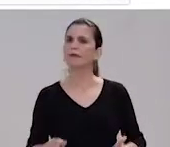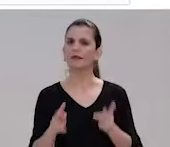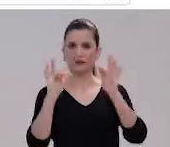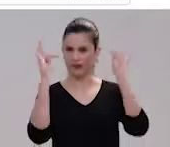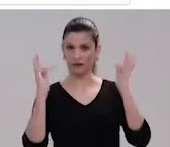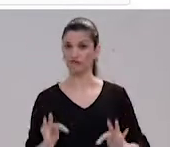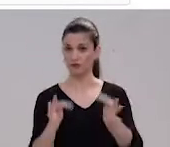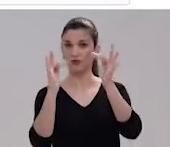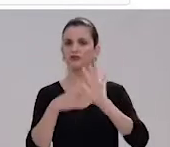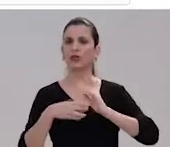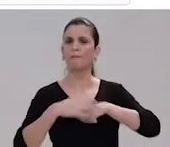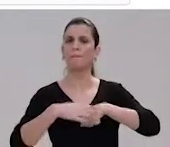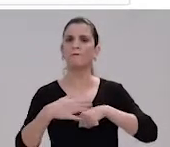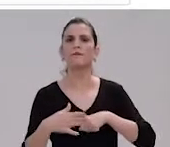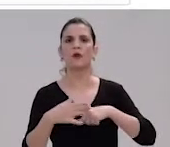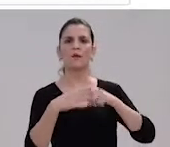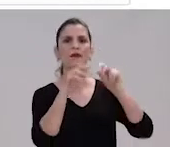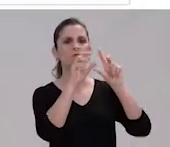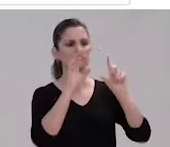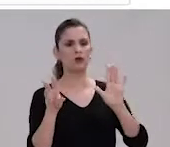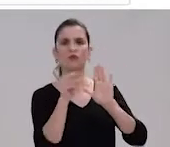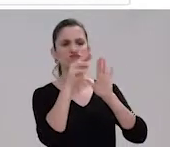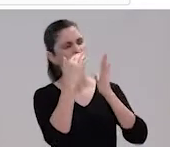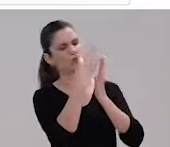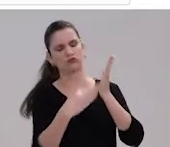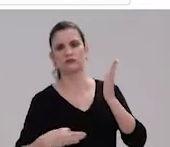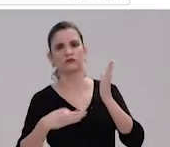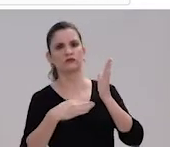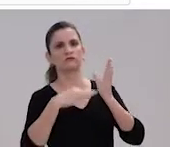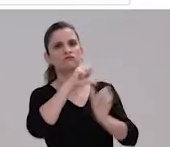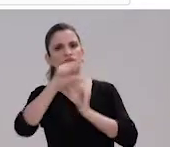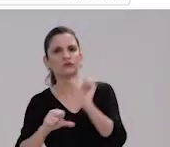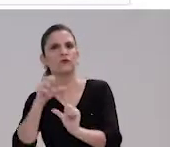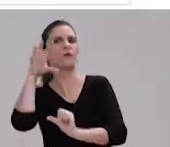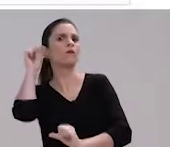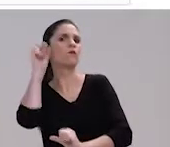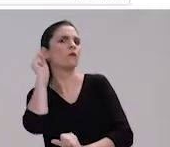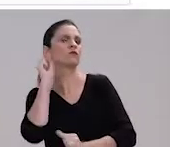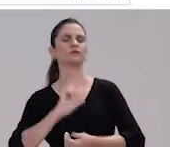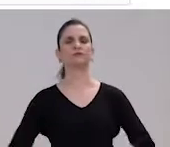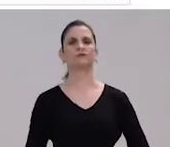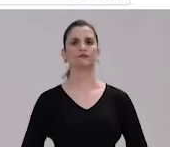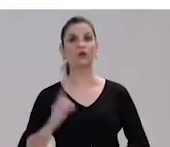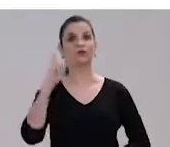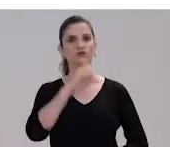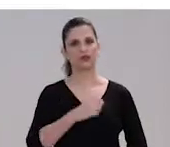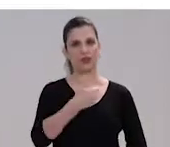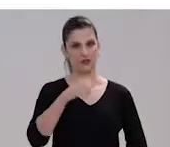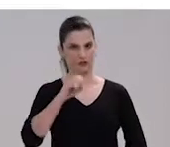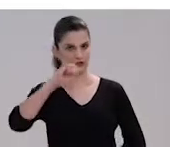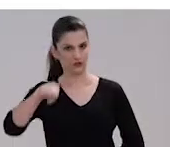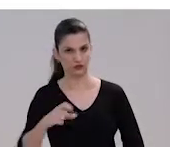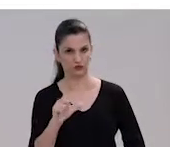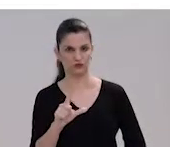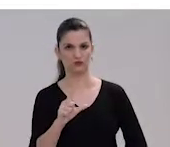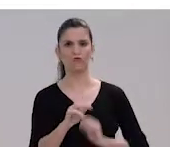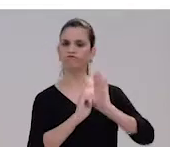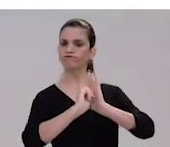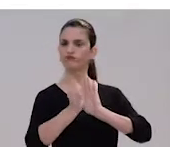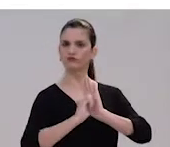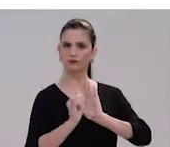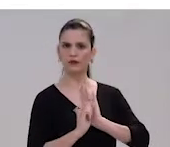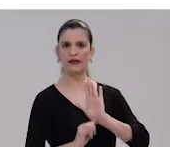Aldima, tecnologia que permite converter a leitura do texto das matérias divulgadas para o áudio. No dia 10 de julho, foi